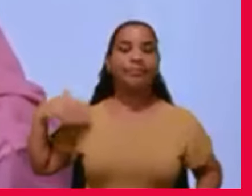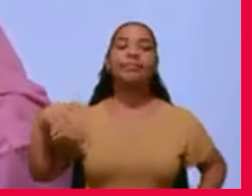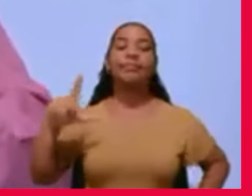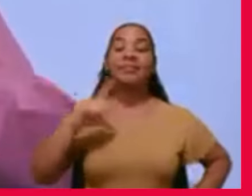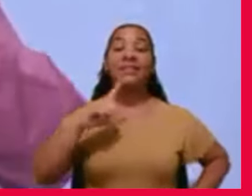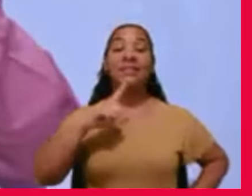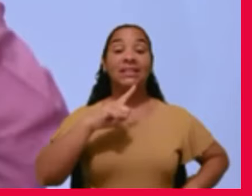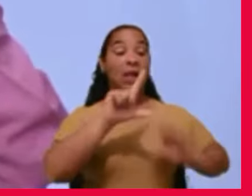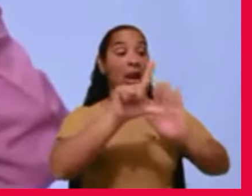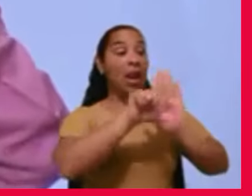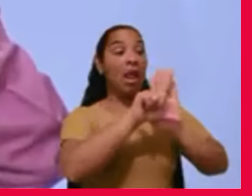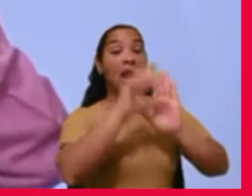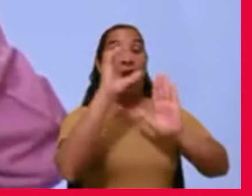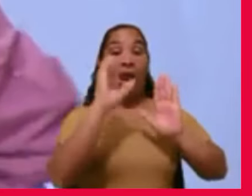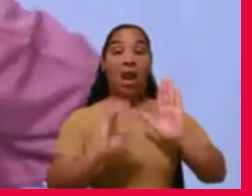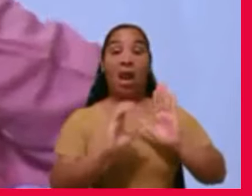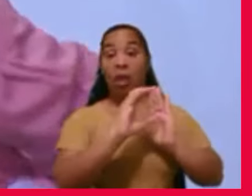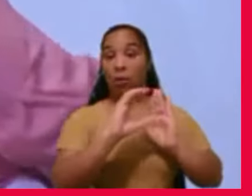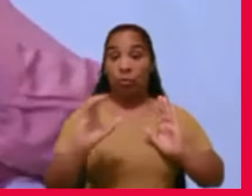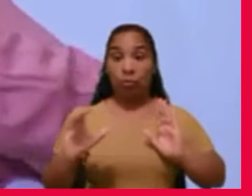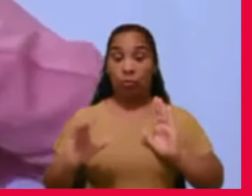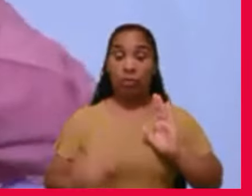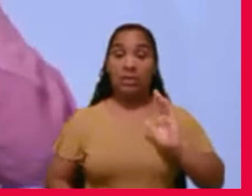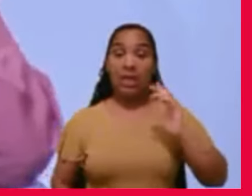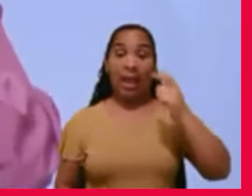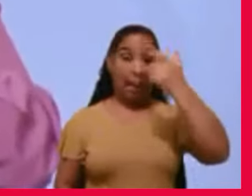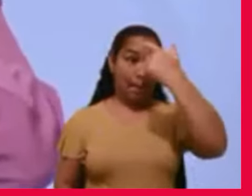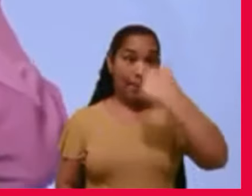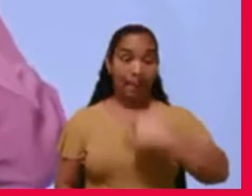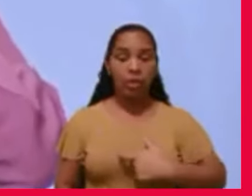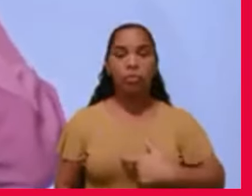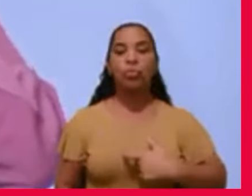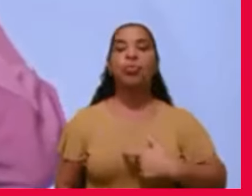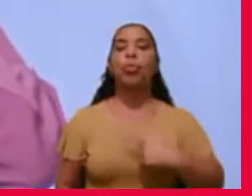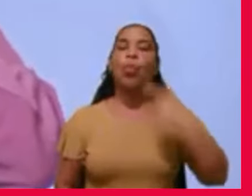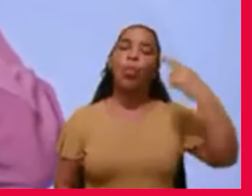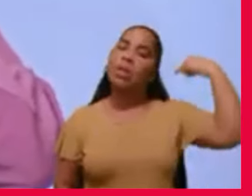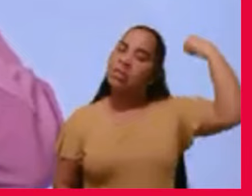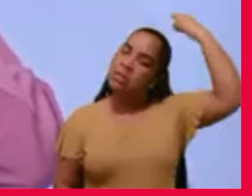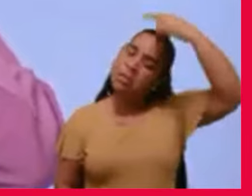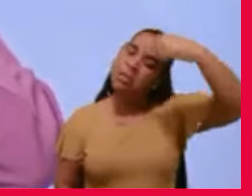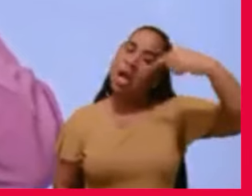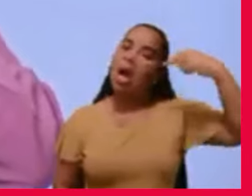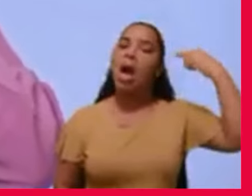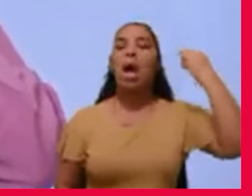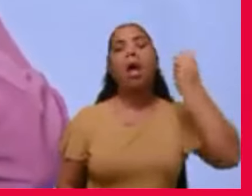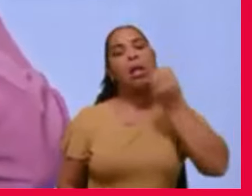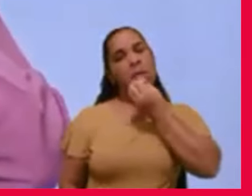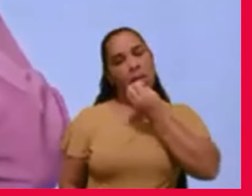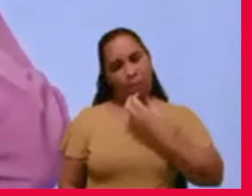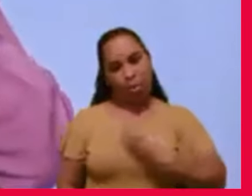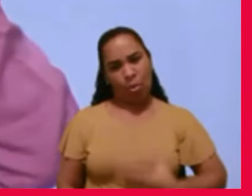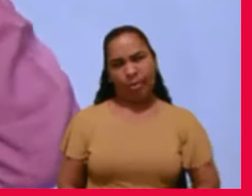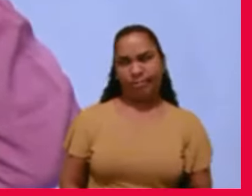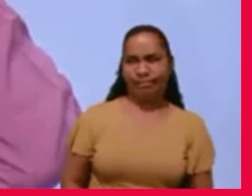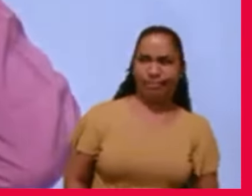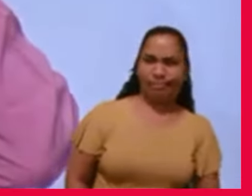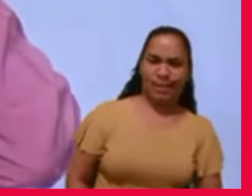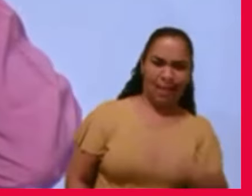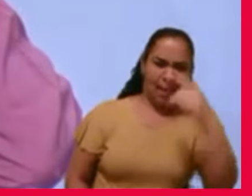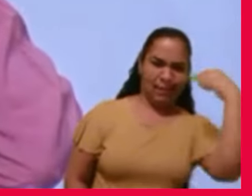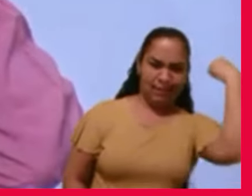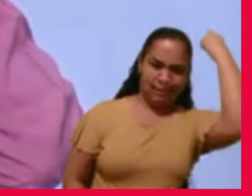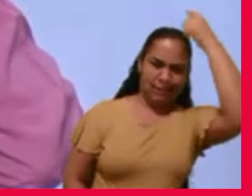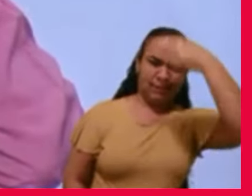quando a pessoa era aparentemente santa, boa, é santo do pau oco, mas eu